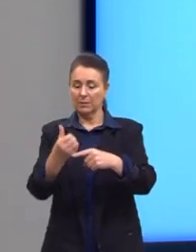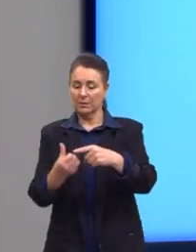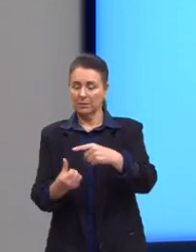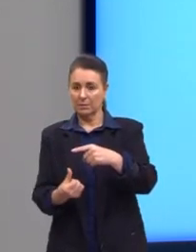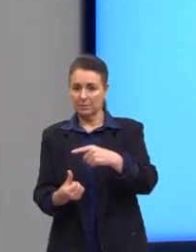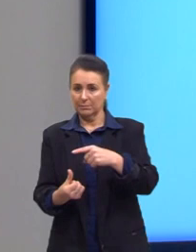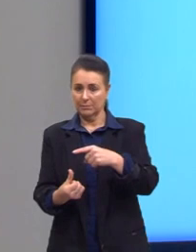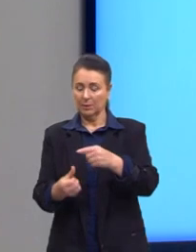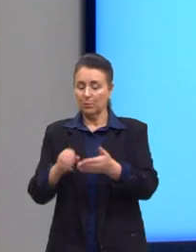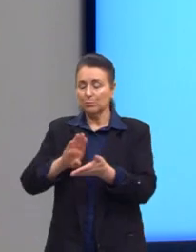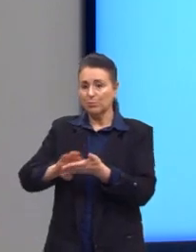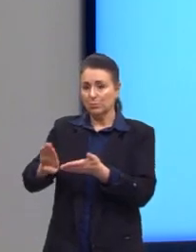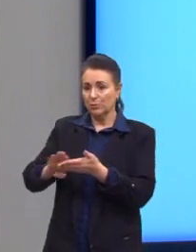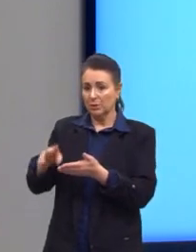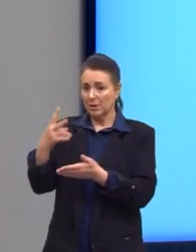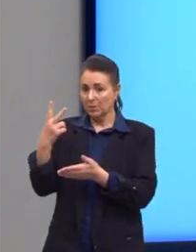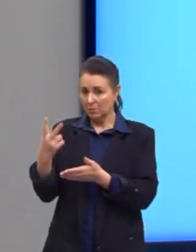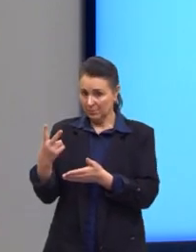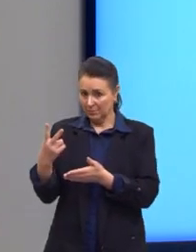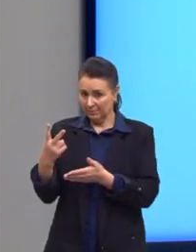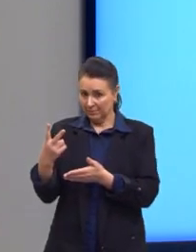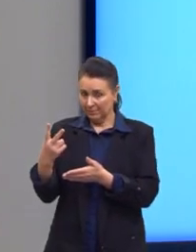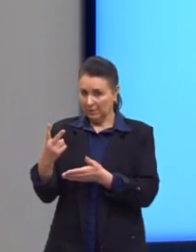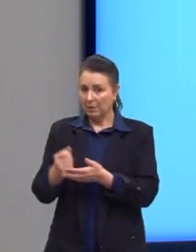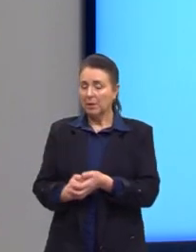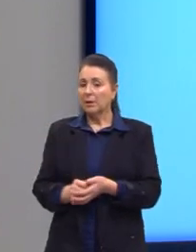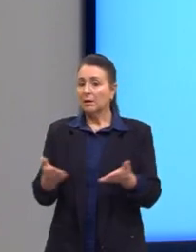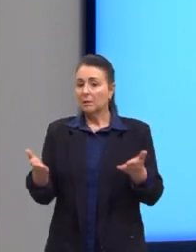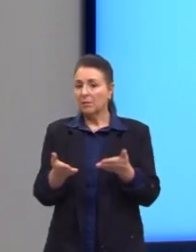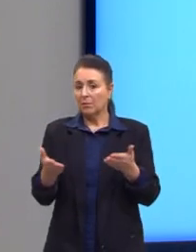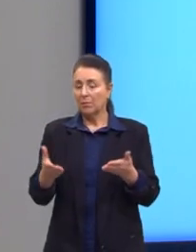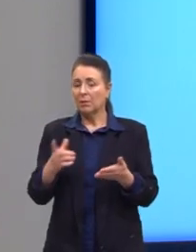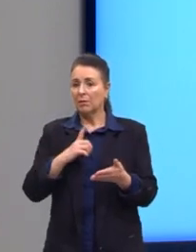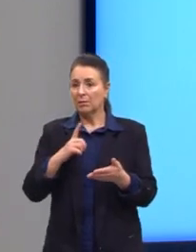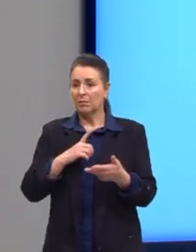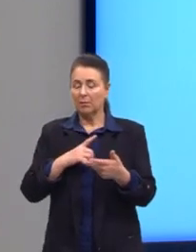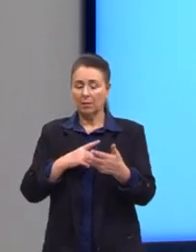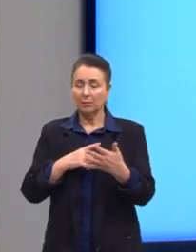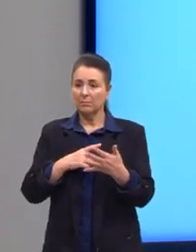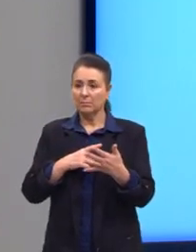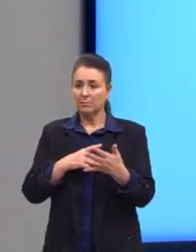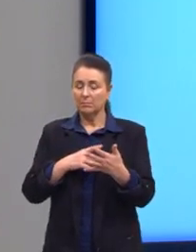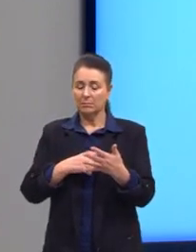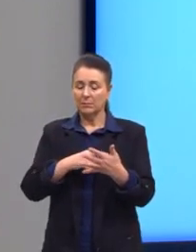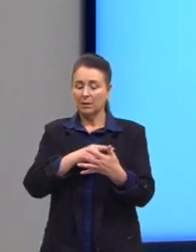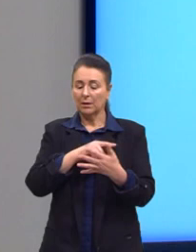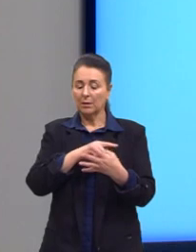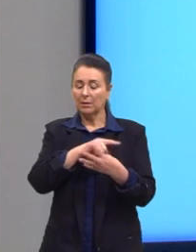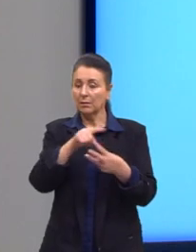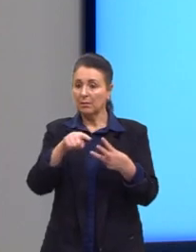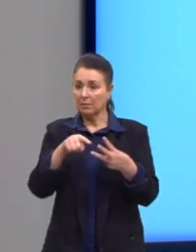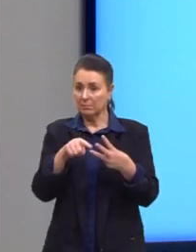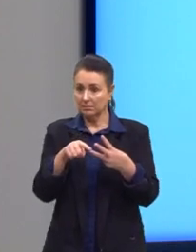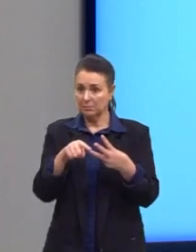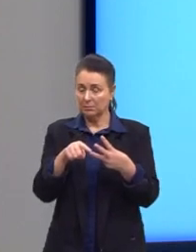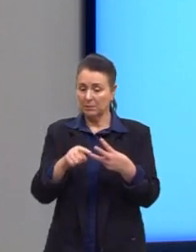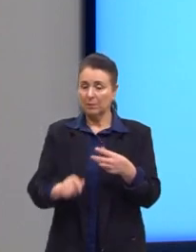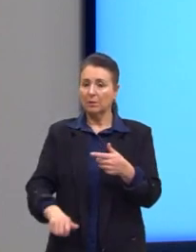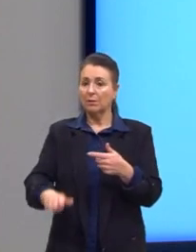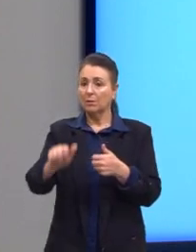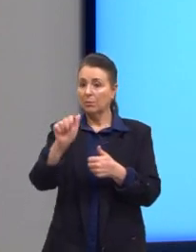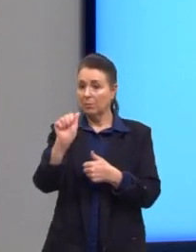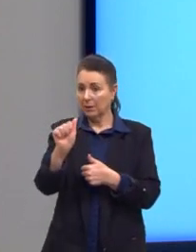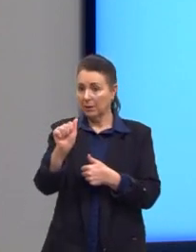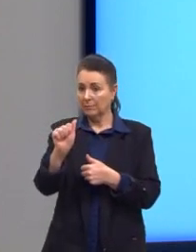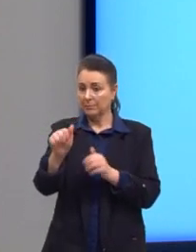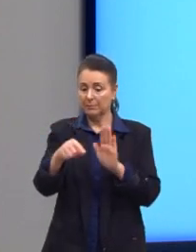Então, eliminamos essas duas alternativas, ficamos apenas com as três alternativas, onde o A seria